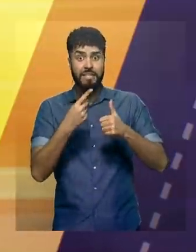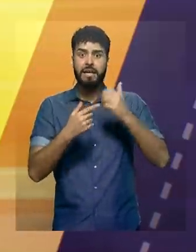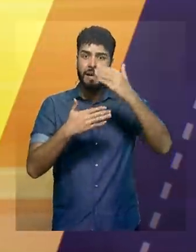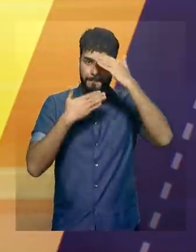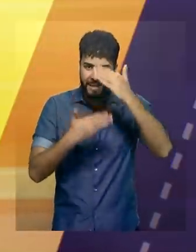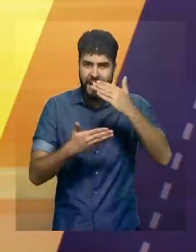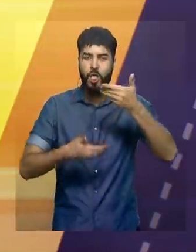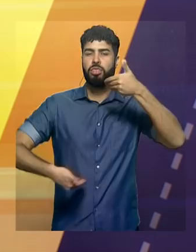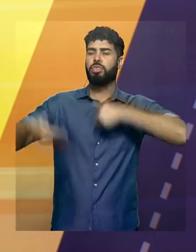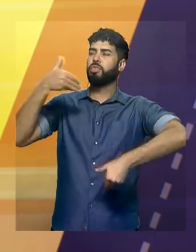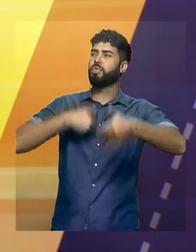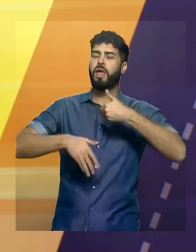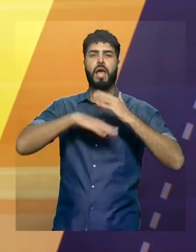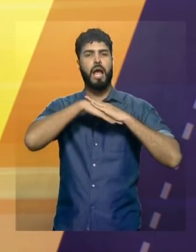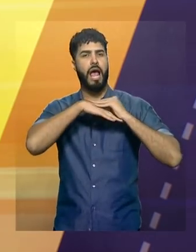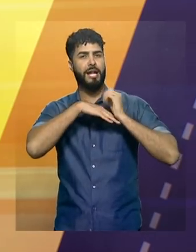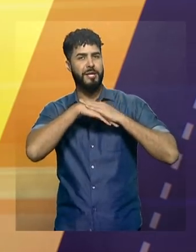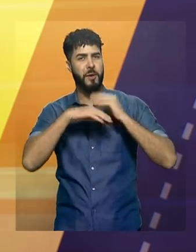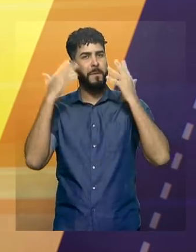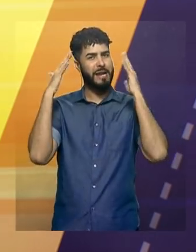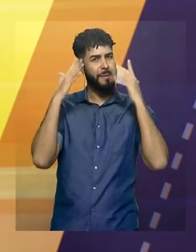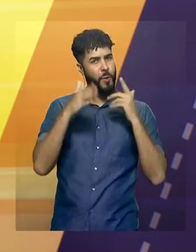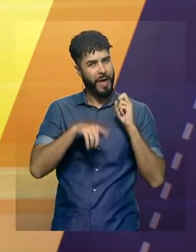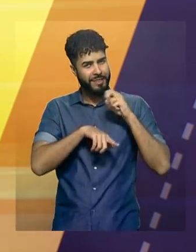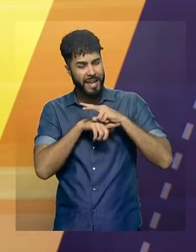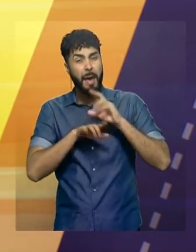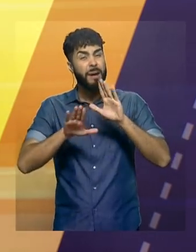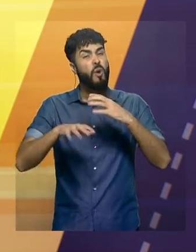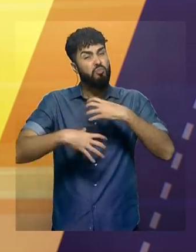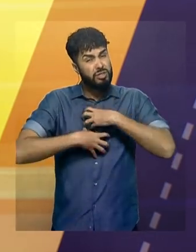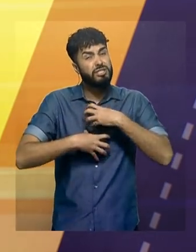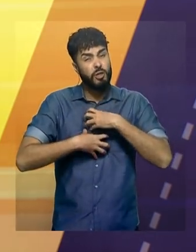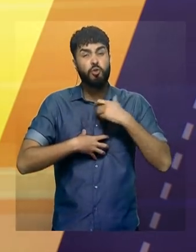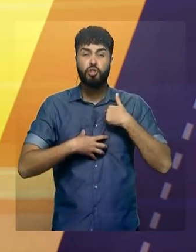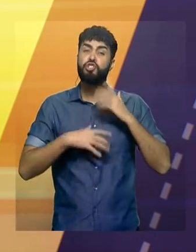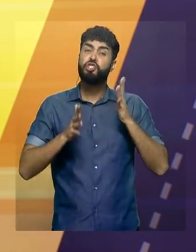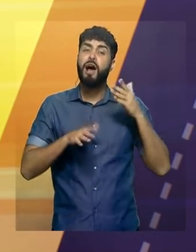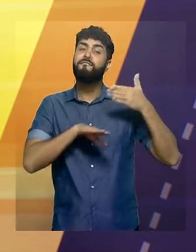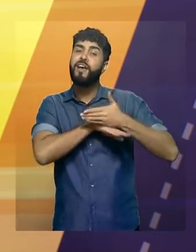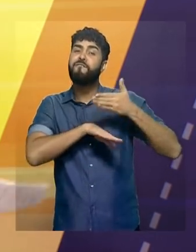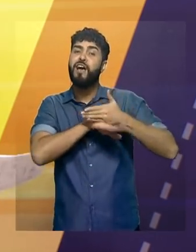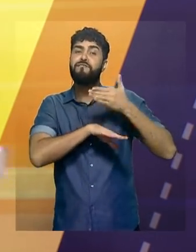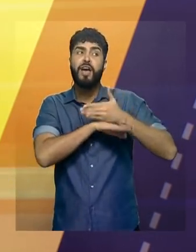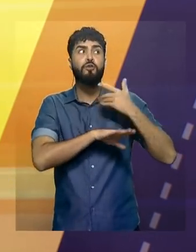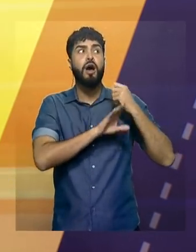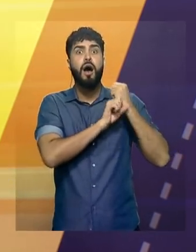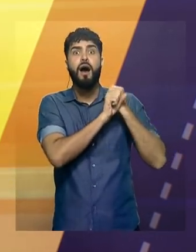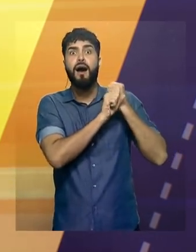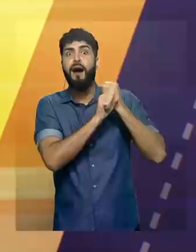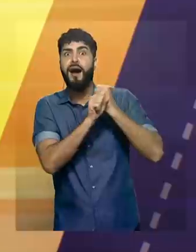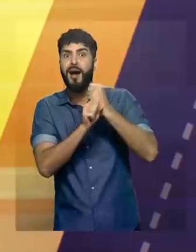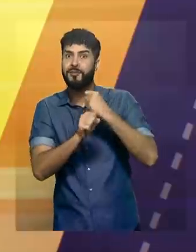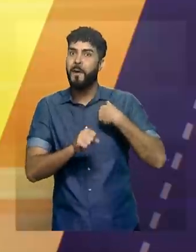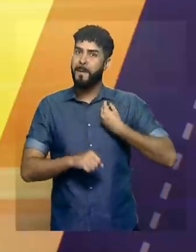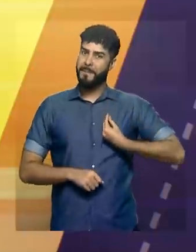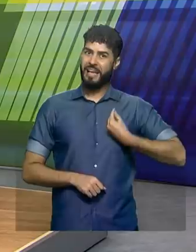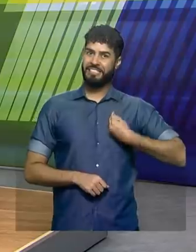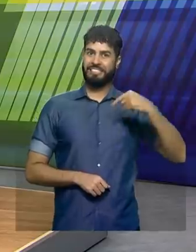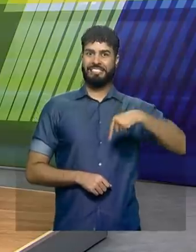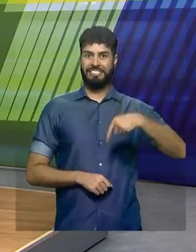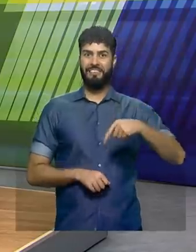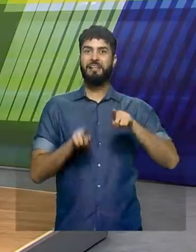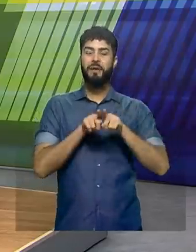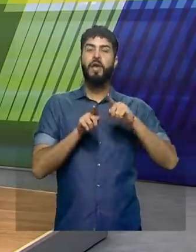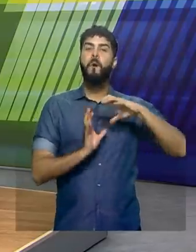pelas palavras carinhosas. Eu já me considero da casa há algum tempo, porque eu estou sempre, estive durante os últimos anos, participando aqui